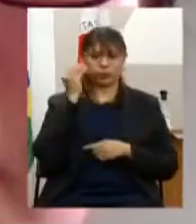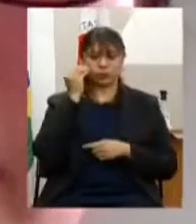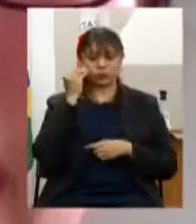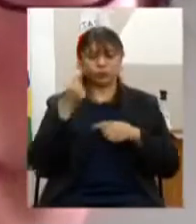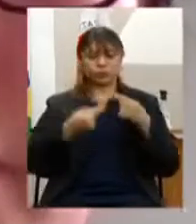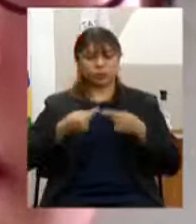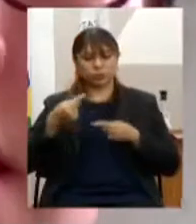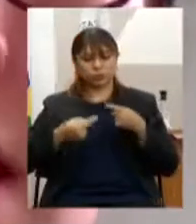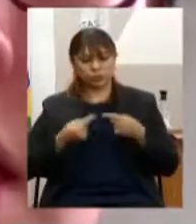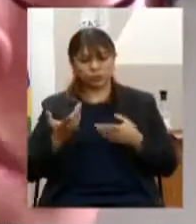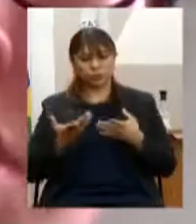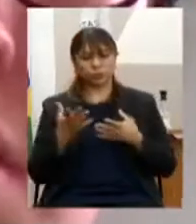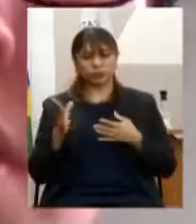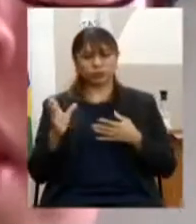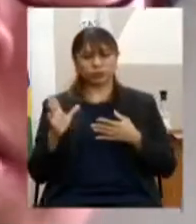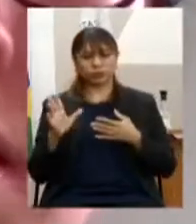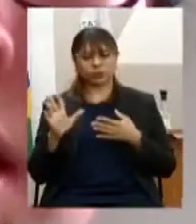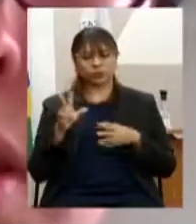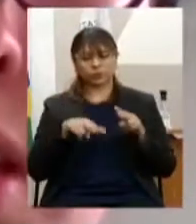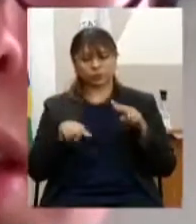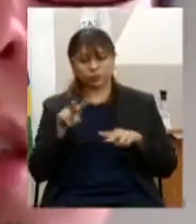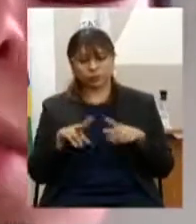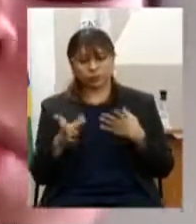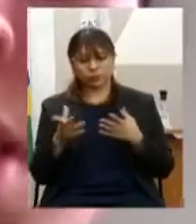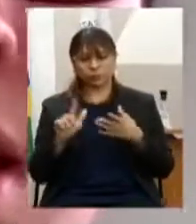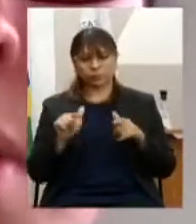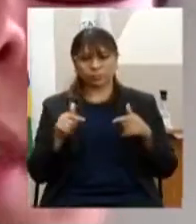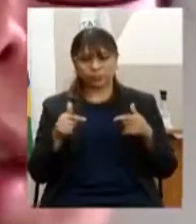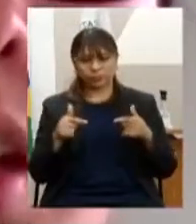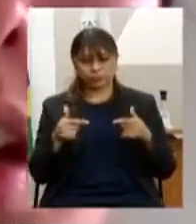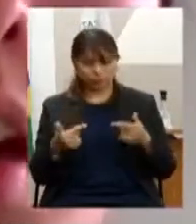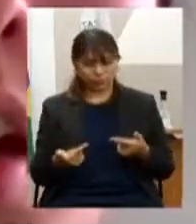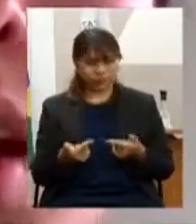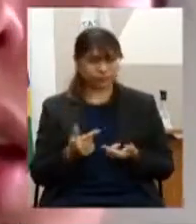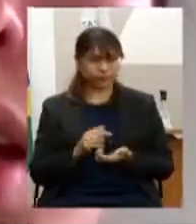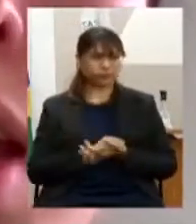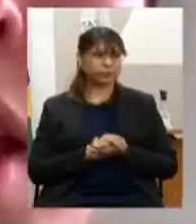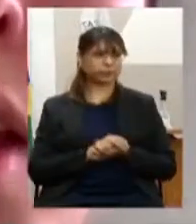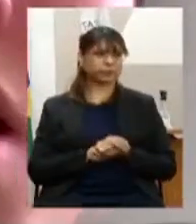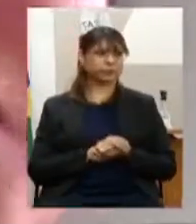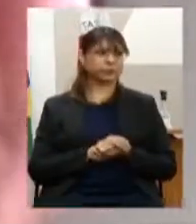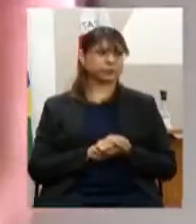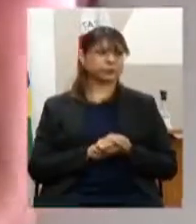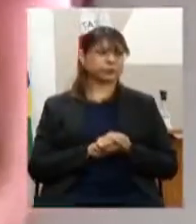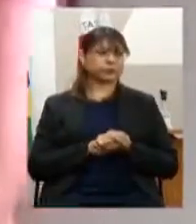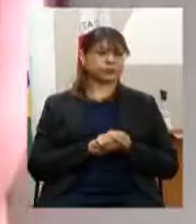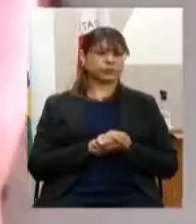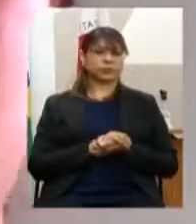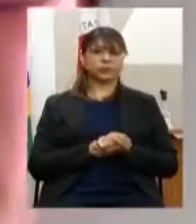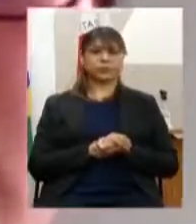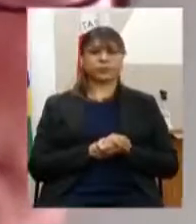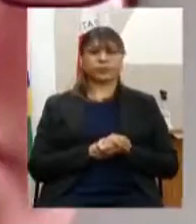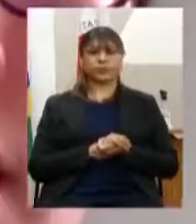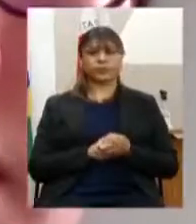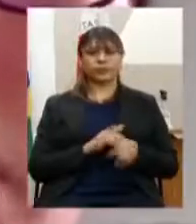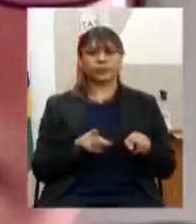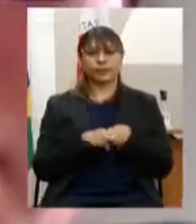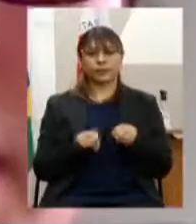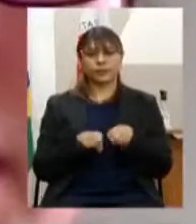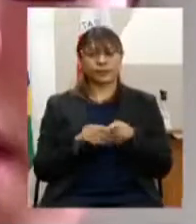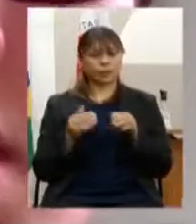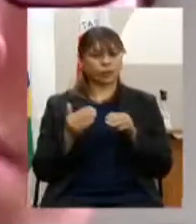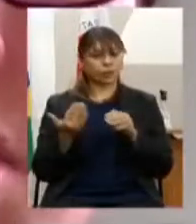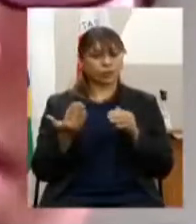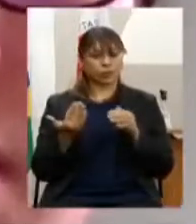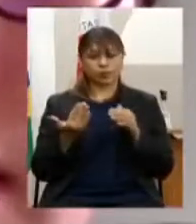deliberar e fiscalizar as ações de prevenção de tratamento e recessão social e aí a discordância veio na